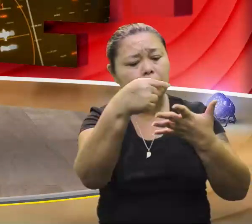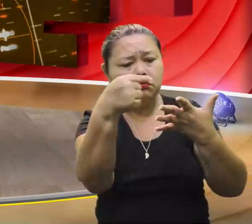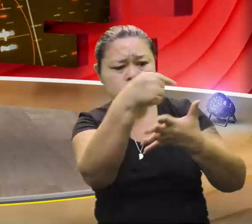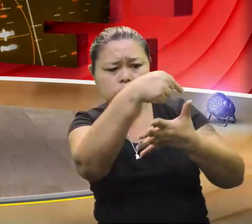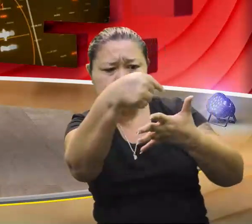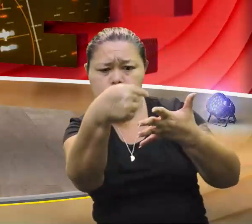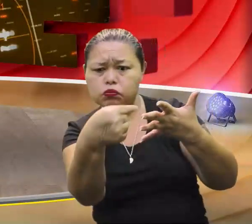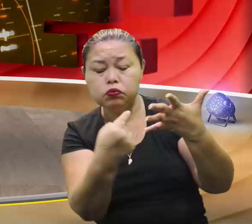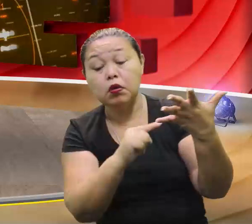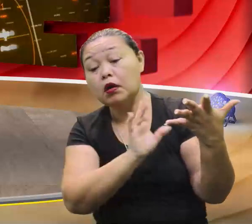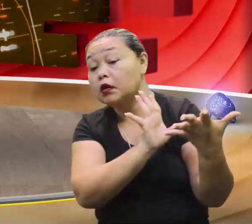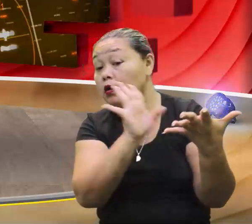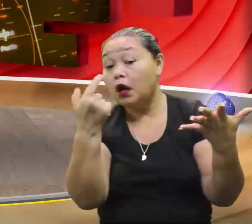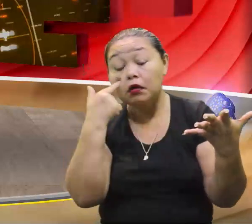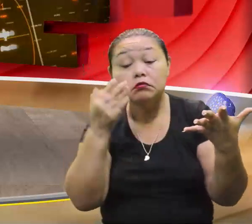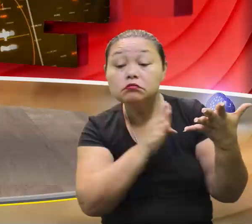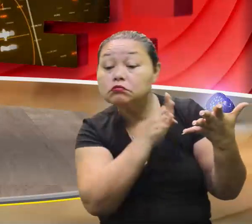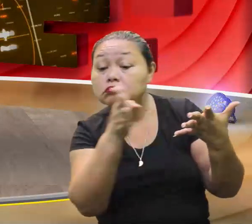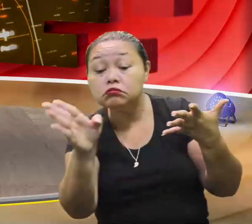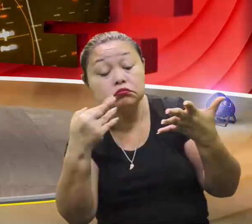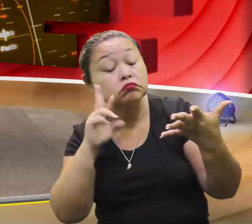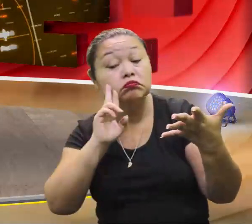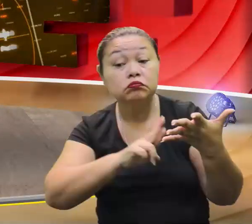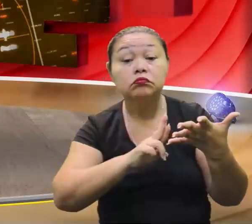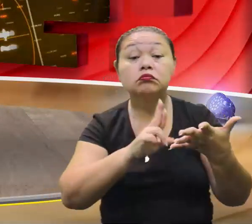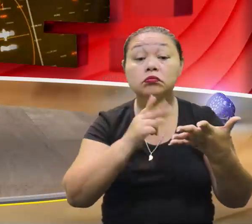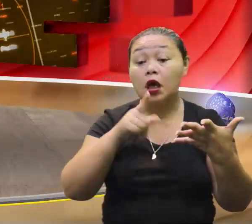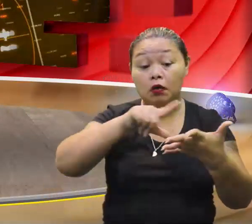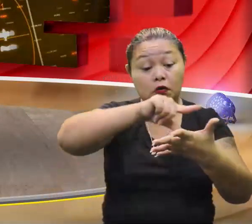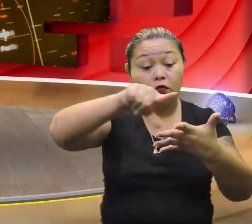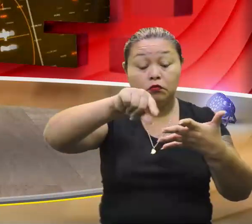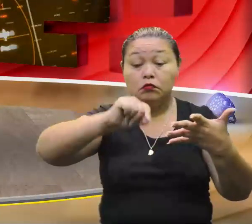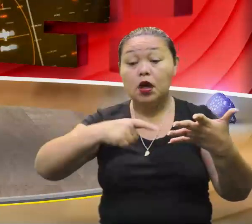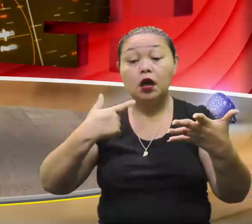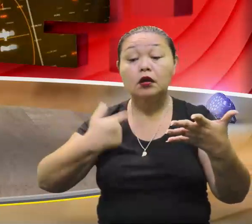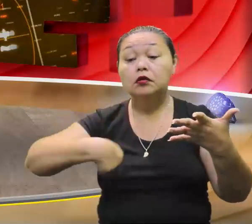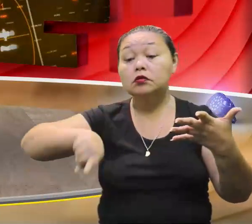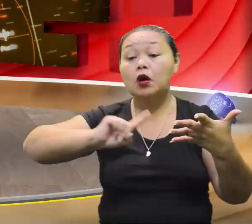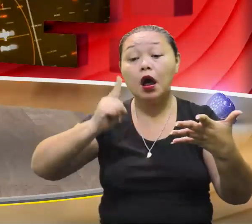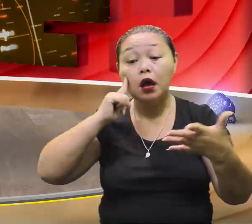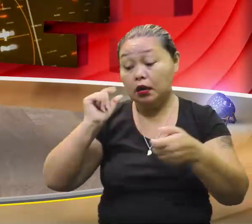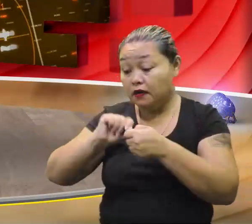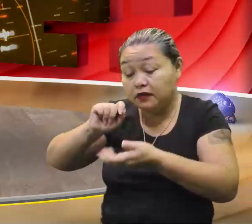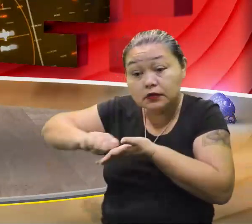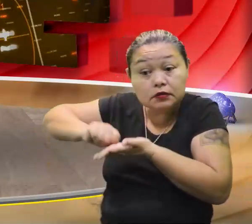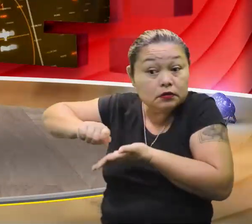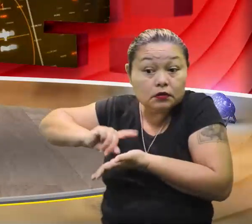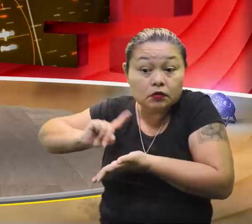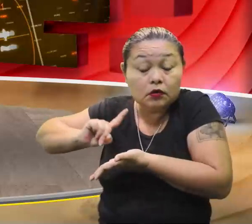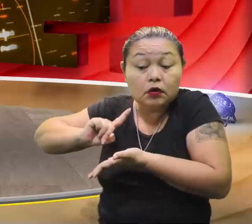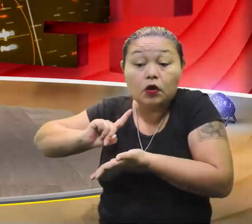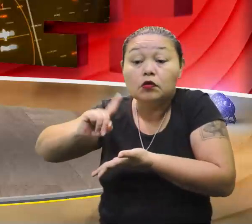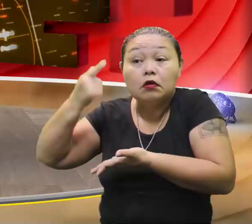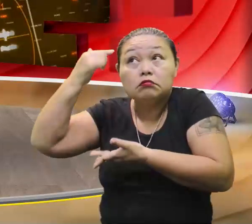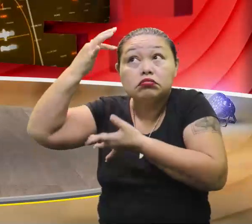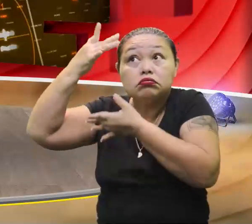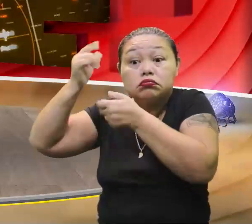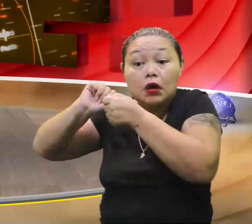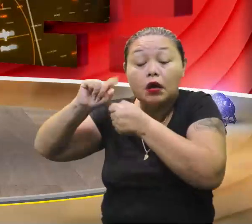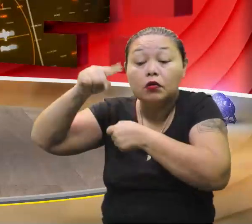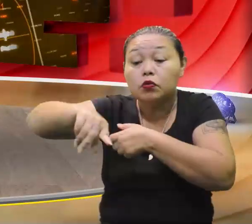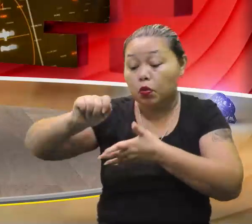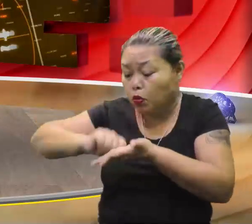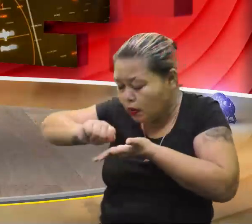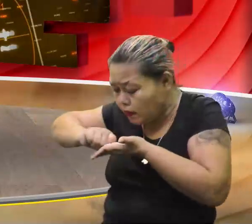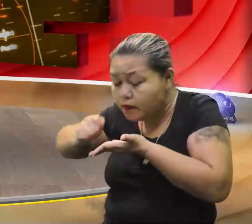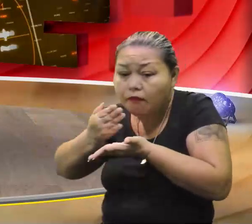caminho, rumo, né? E aí você resolvendo, chegando, até porque é de múltipla escolha, então ninguém vai ver o que você fez. O que a sua linha de raciocínio, o que você